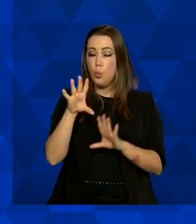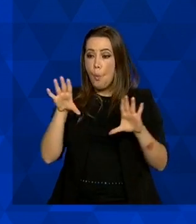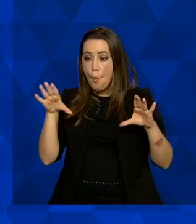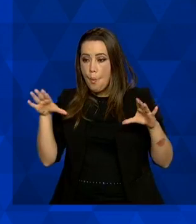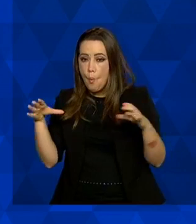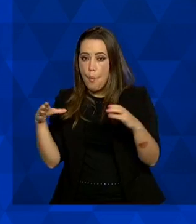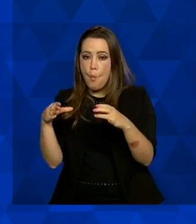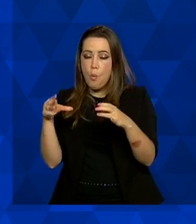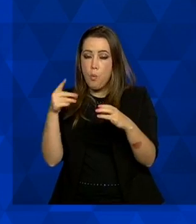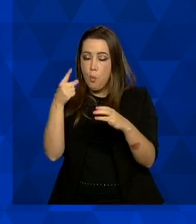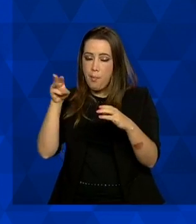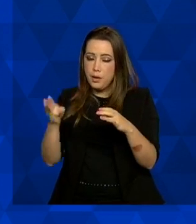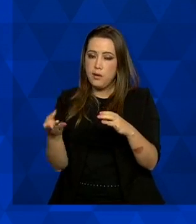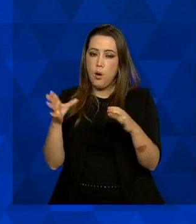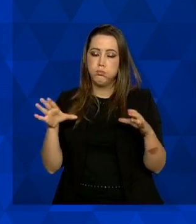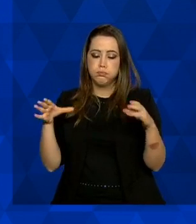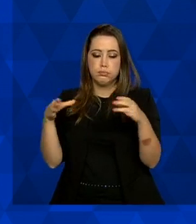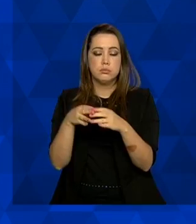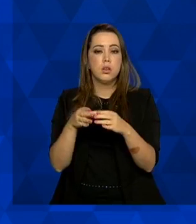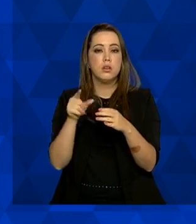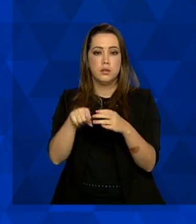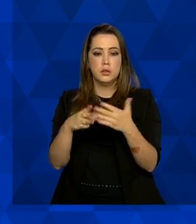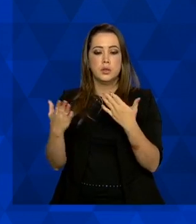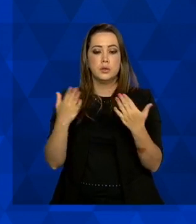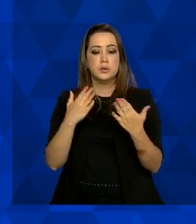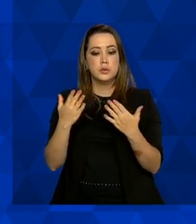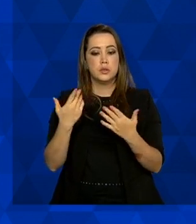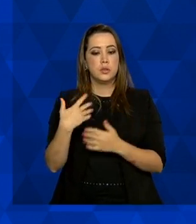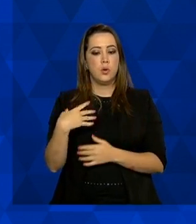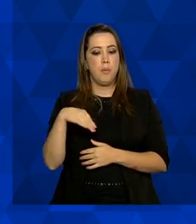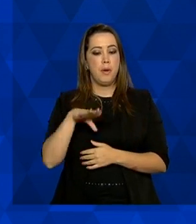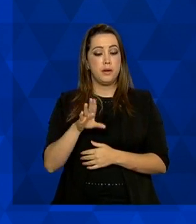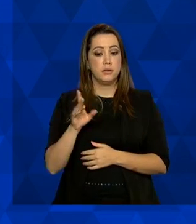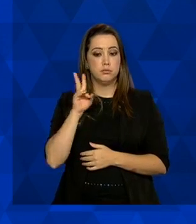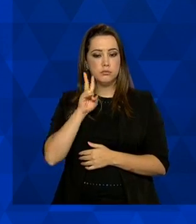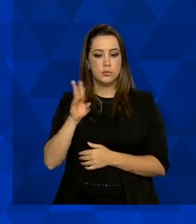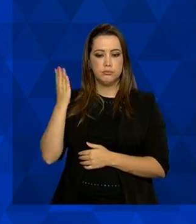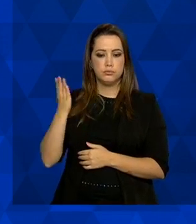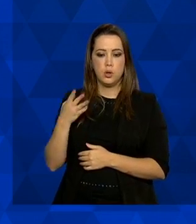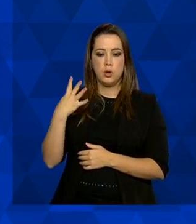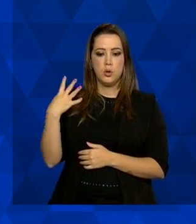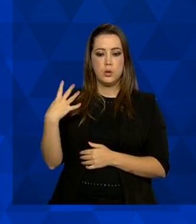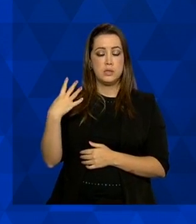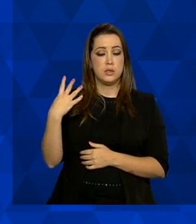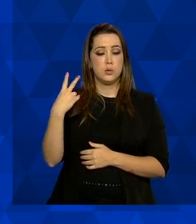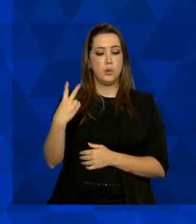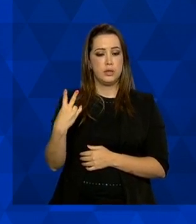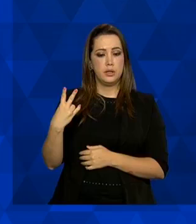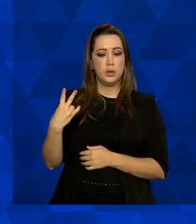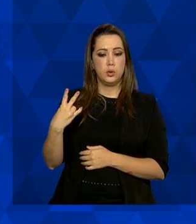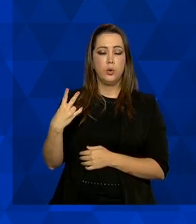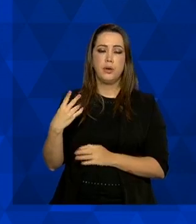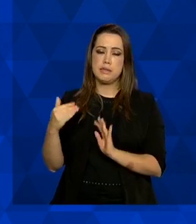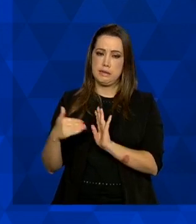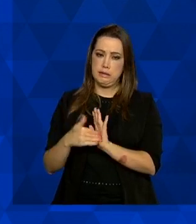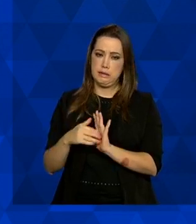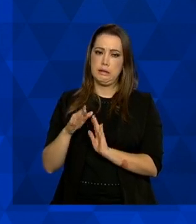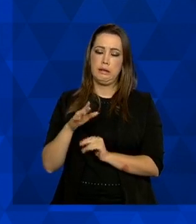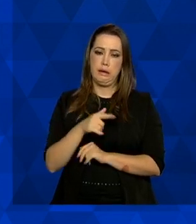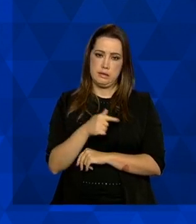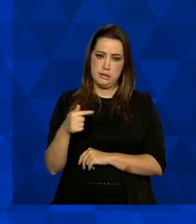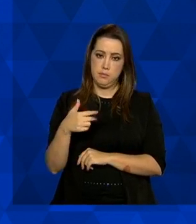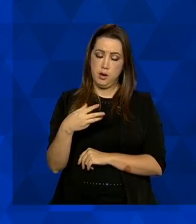óbitos acumulados até a semana 23 e 27 óbitos por 1 milhão de habitantes, o que mostra que é uma região,